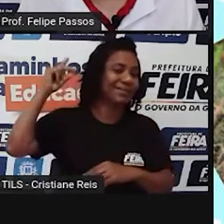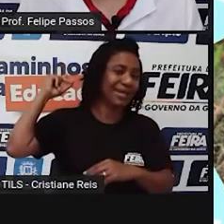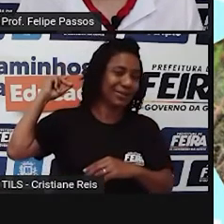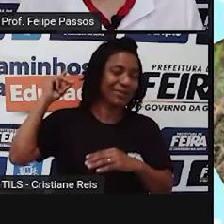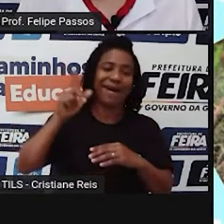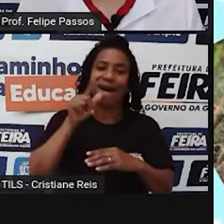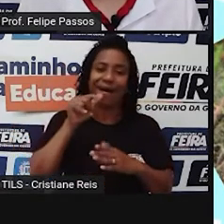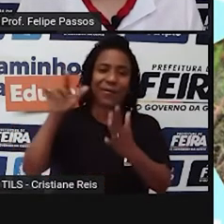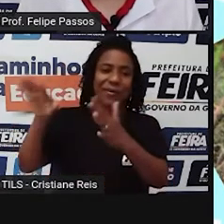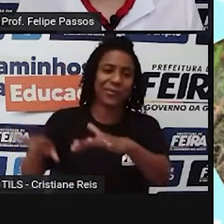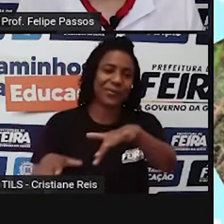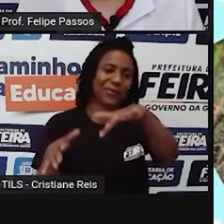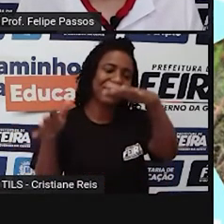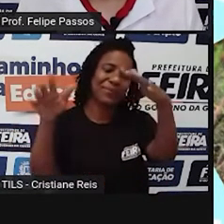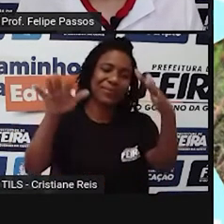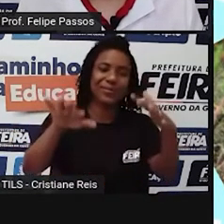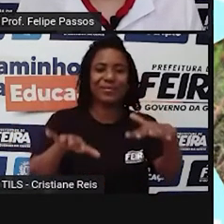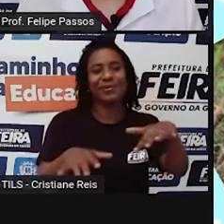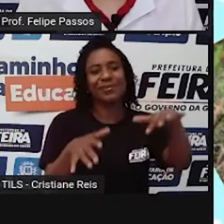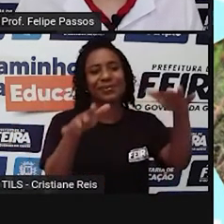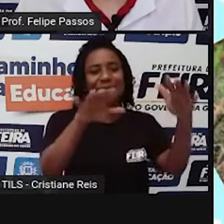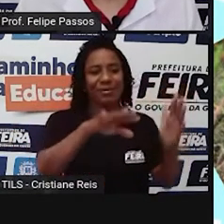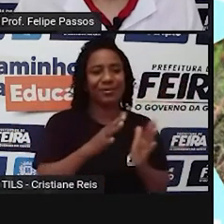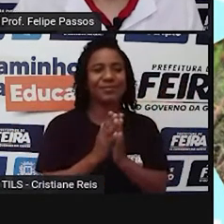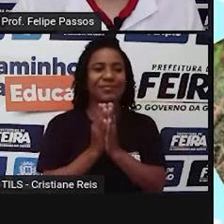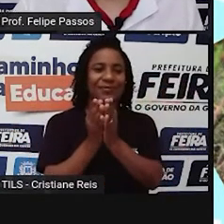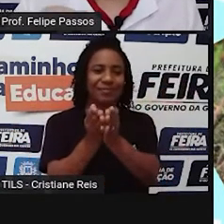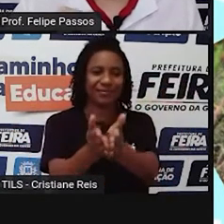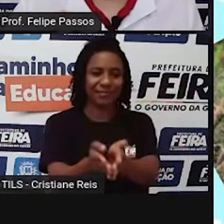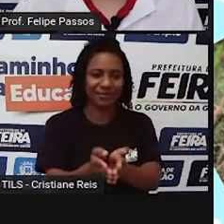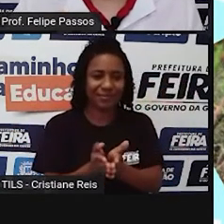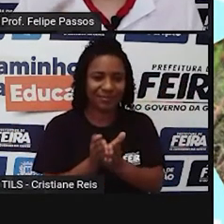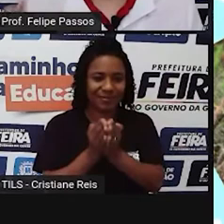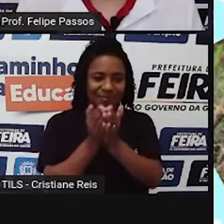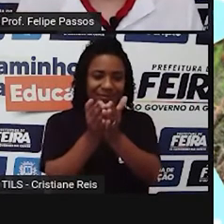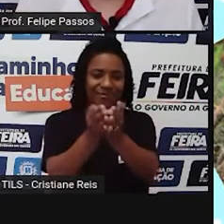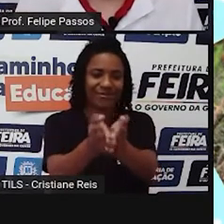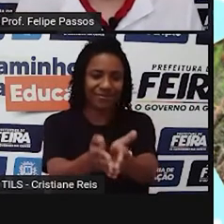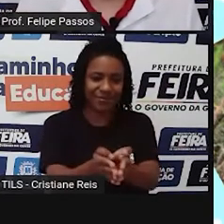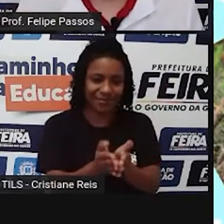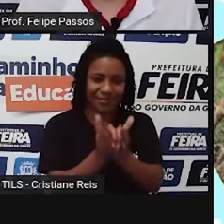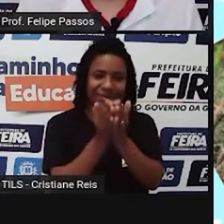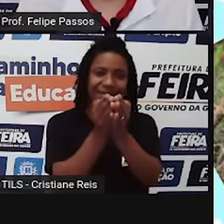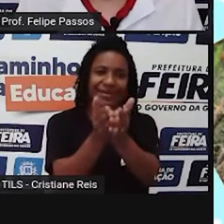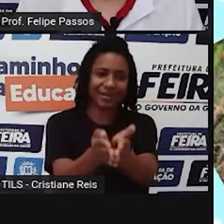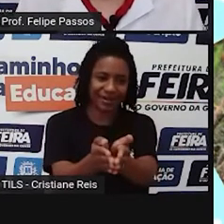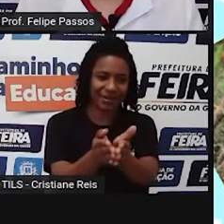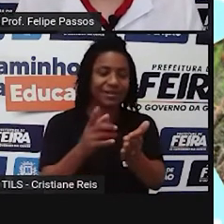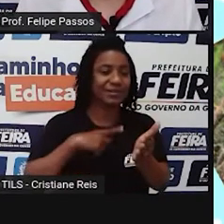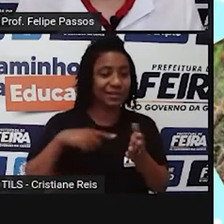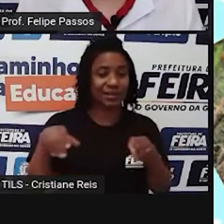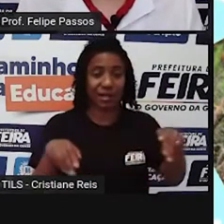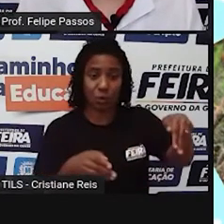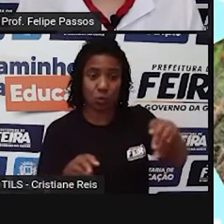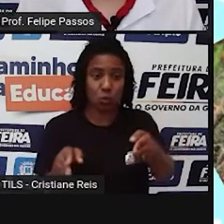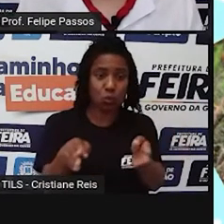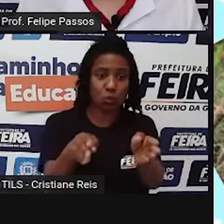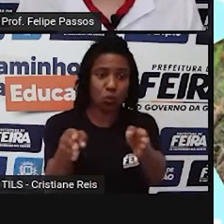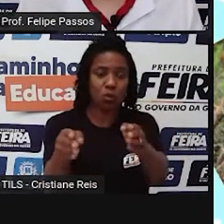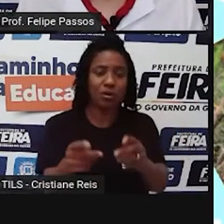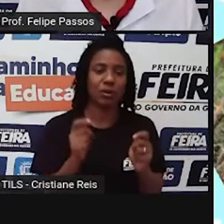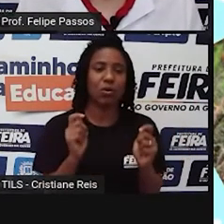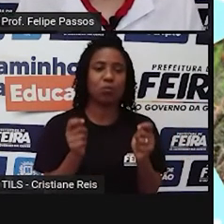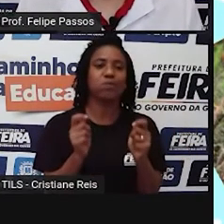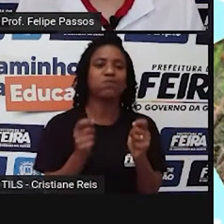muito antes, a gente já construía estradas para facilitar o transporte de uma carroça, por exemplo, né? Hoje em dia, os